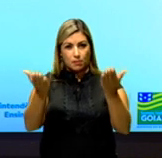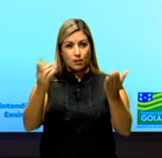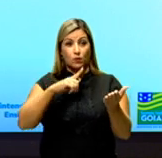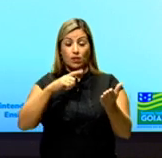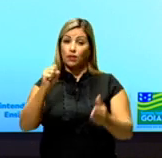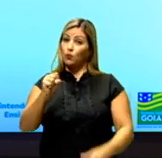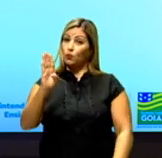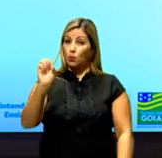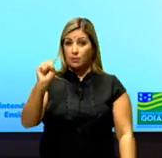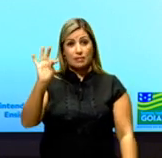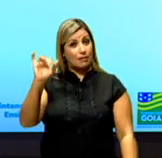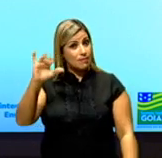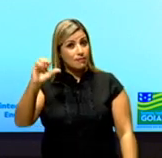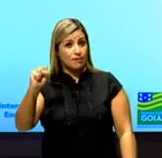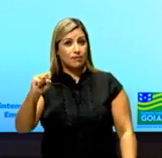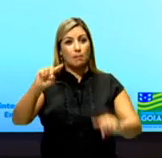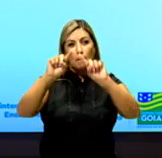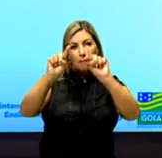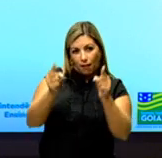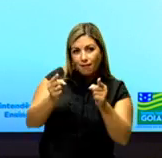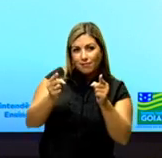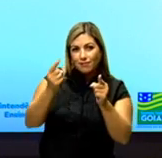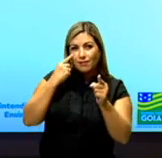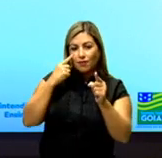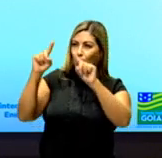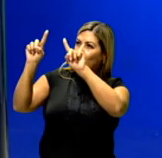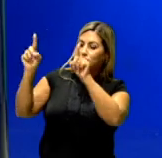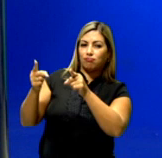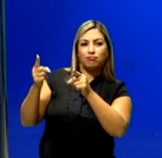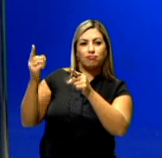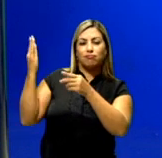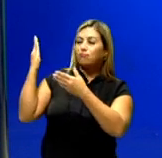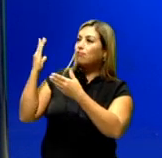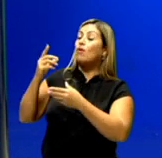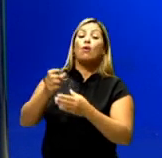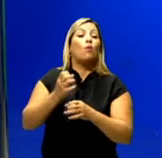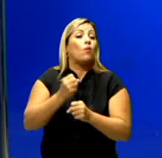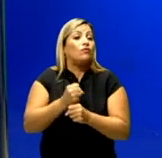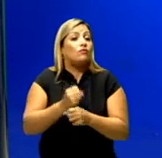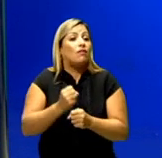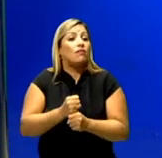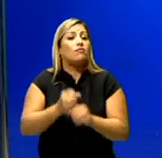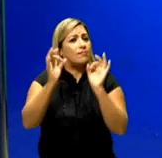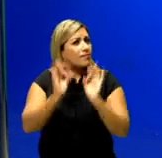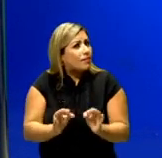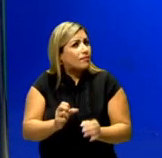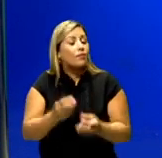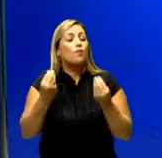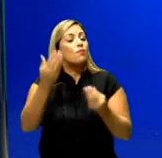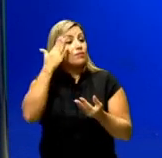substâncias que aparecem com parênteses. Então, como saber a quantidade exata de elementos ali dentro